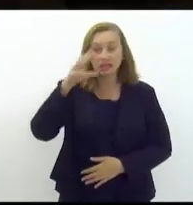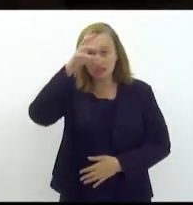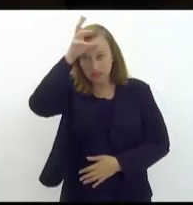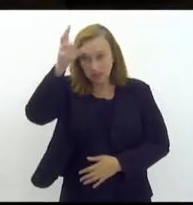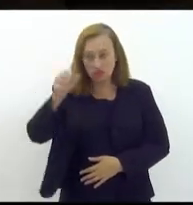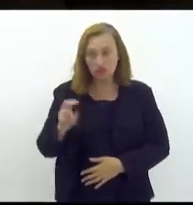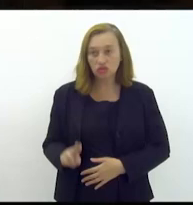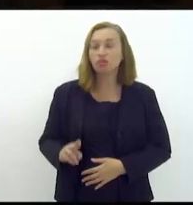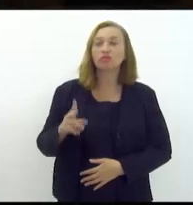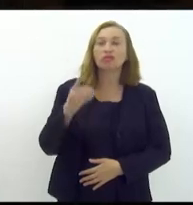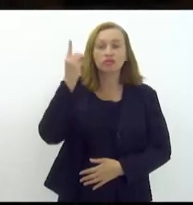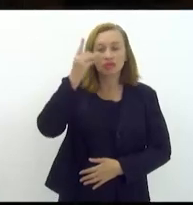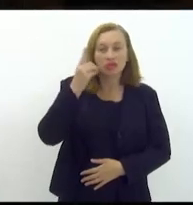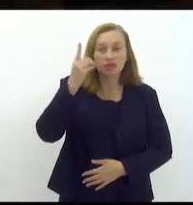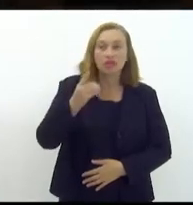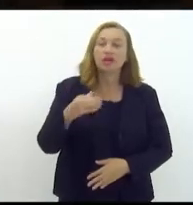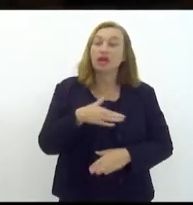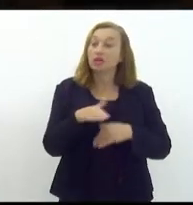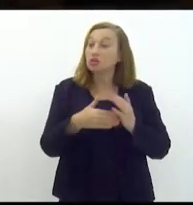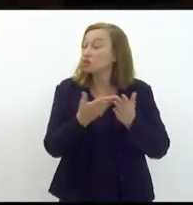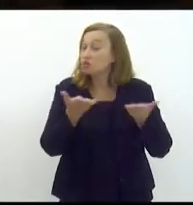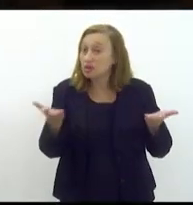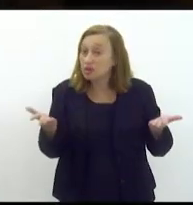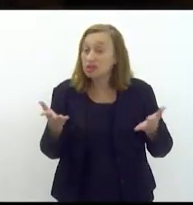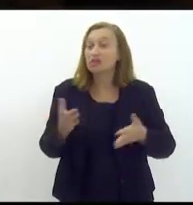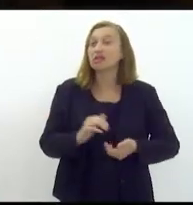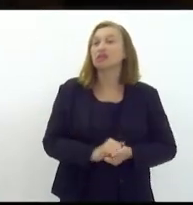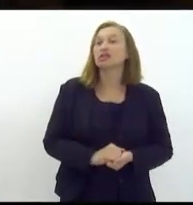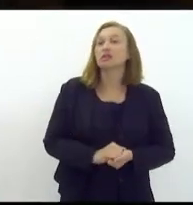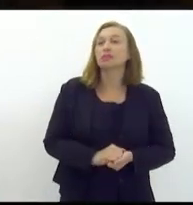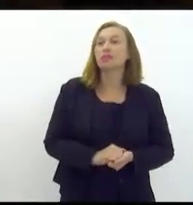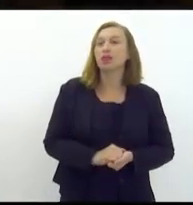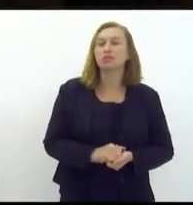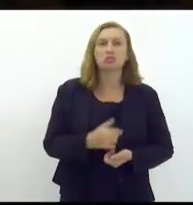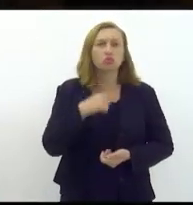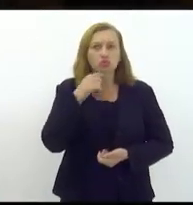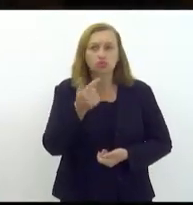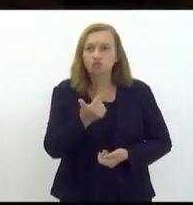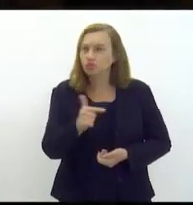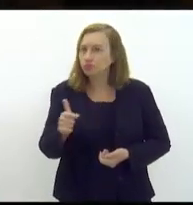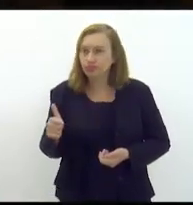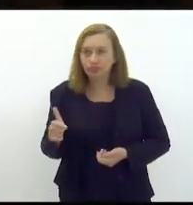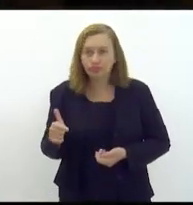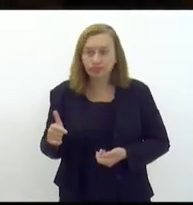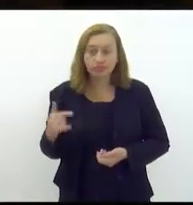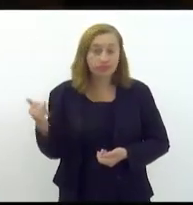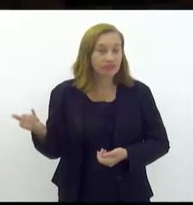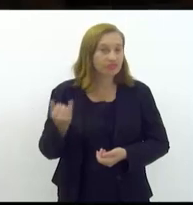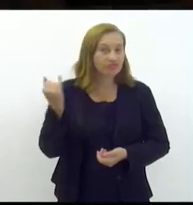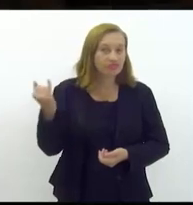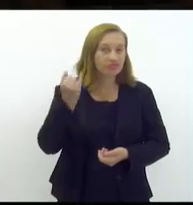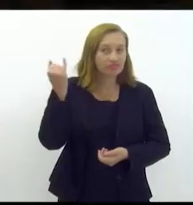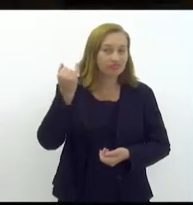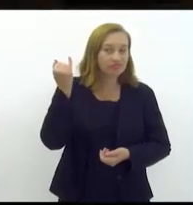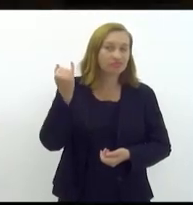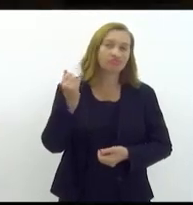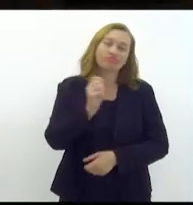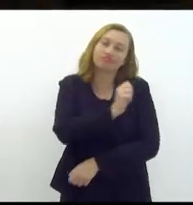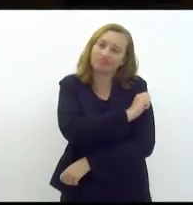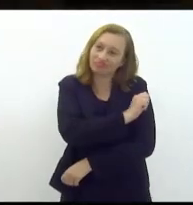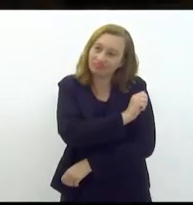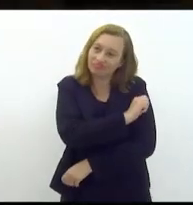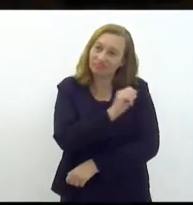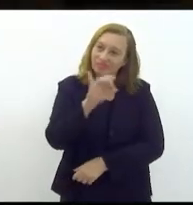deputadas presentes deputado presente eu não tenho dúvida da importância dos alunos da